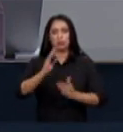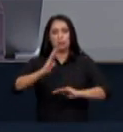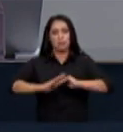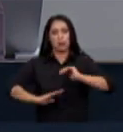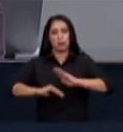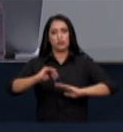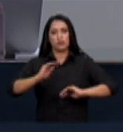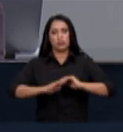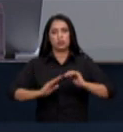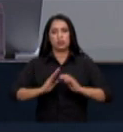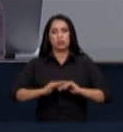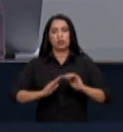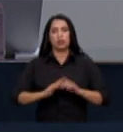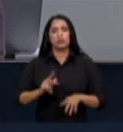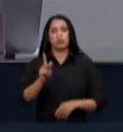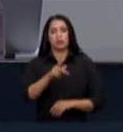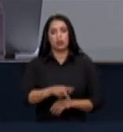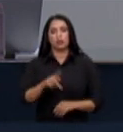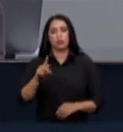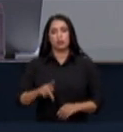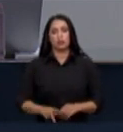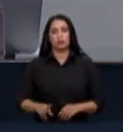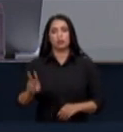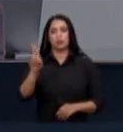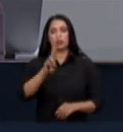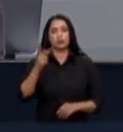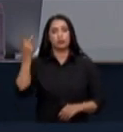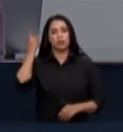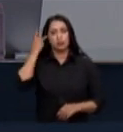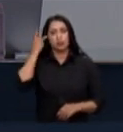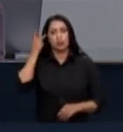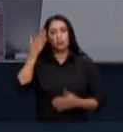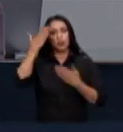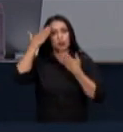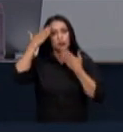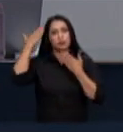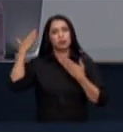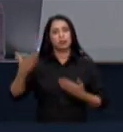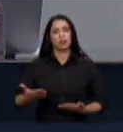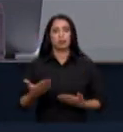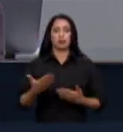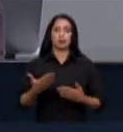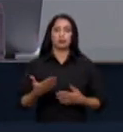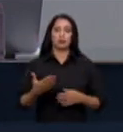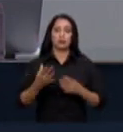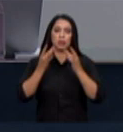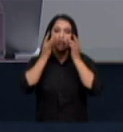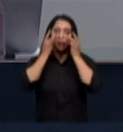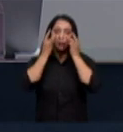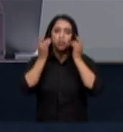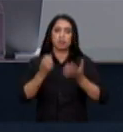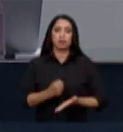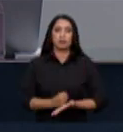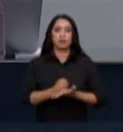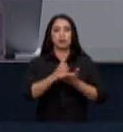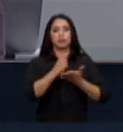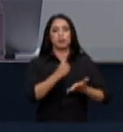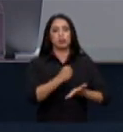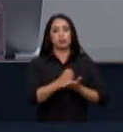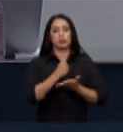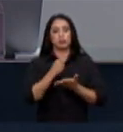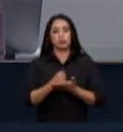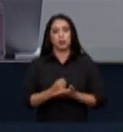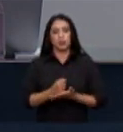ser um conceituado professor da Universidade de São Paulo muito obrigado pela presença e pelo apoio e pela